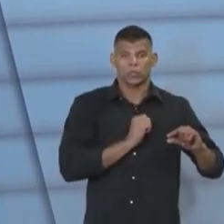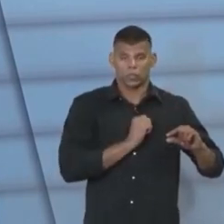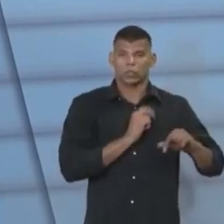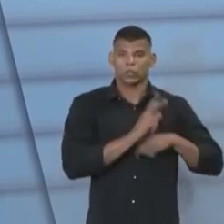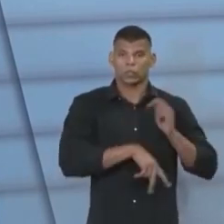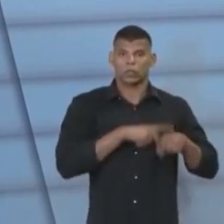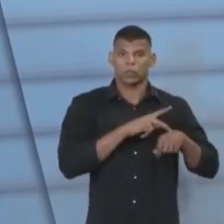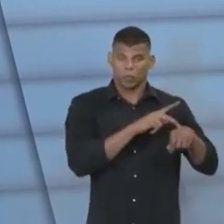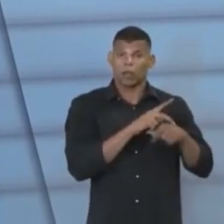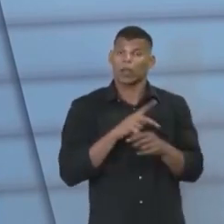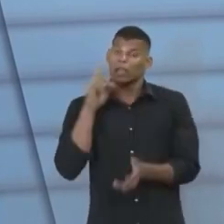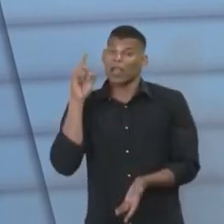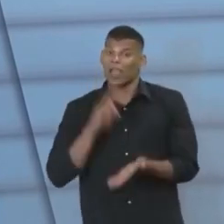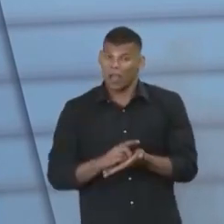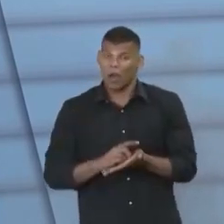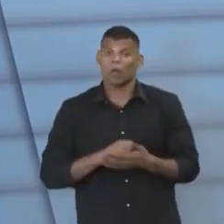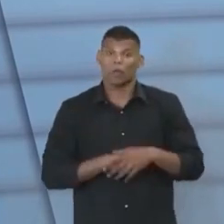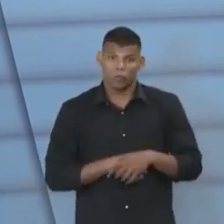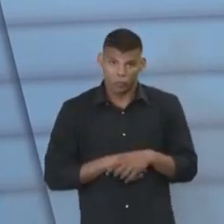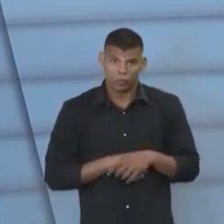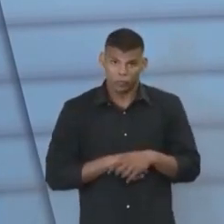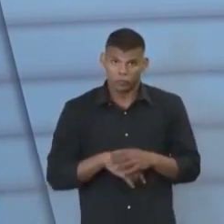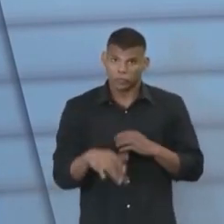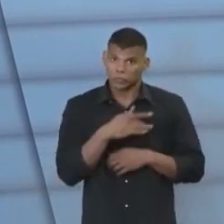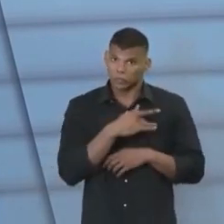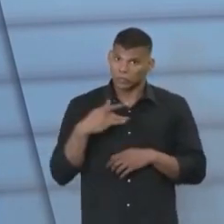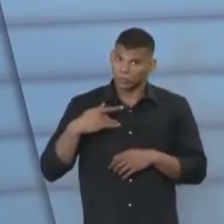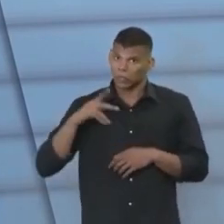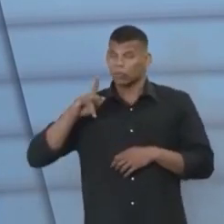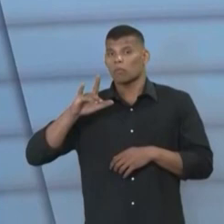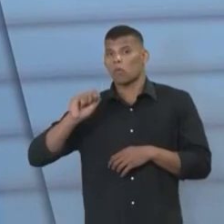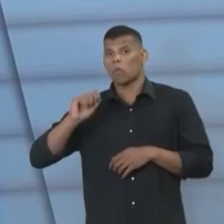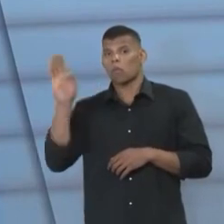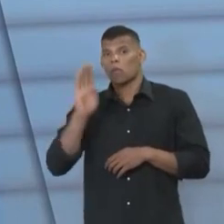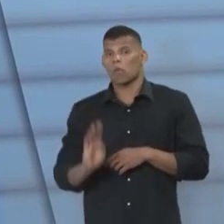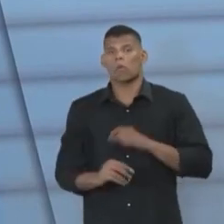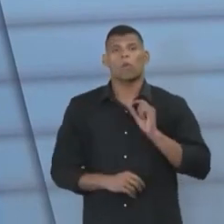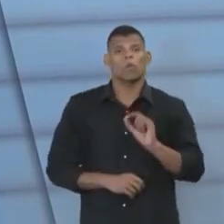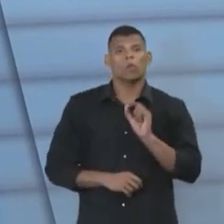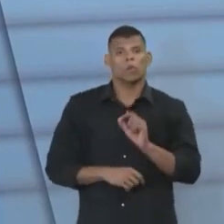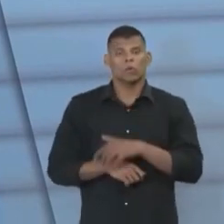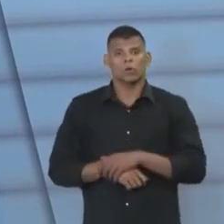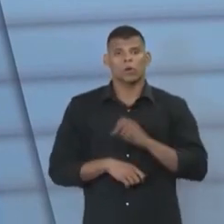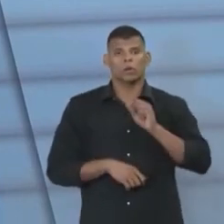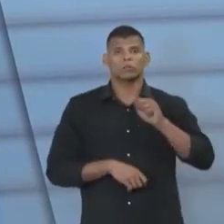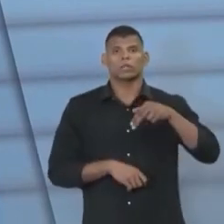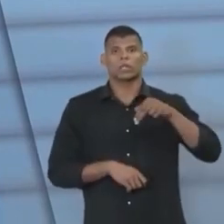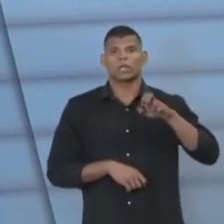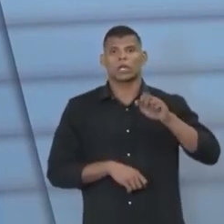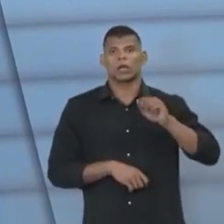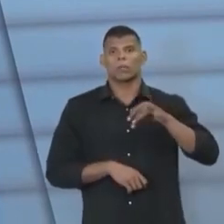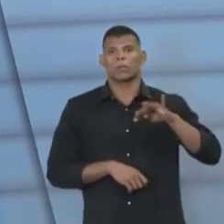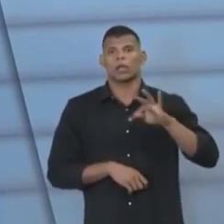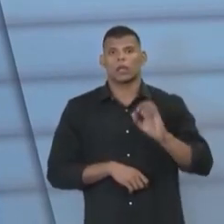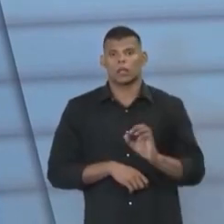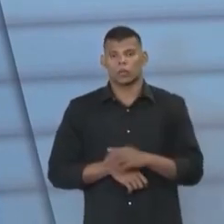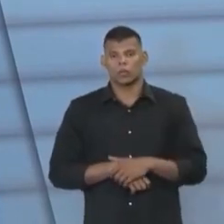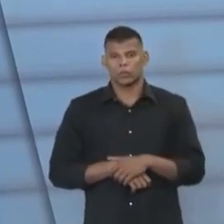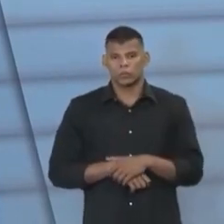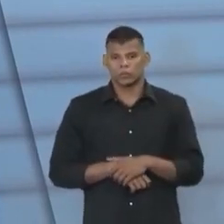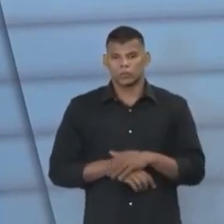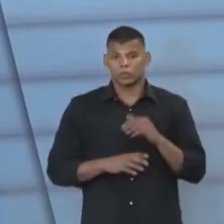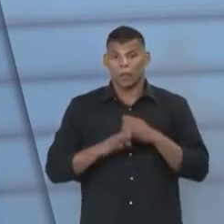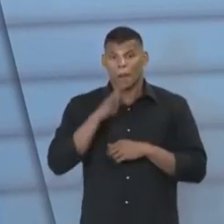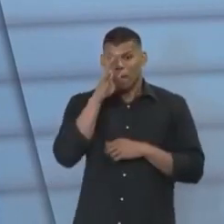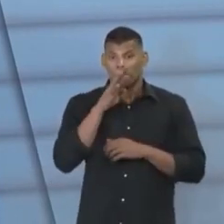é real. E saúde pública no Brasil é saneamento básico. 100 milhões de pessoas no Brasil não têm saneamento. Isso é um absurdo.